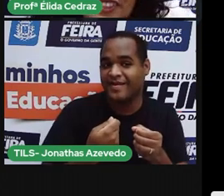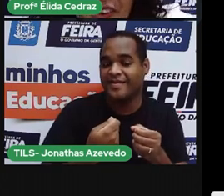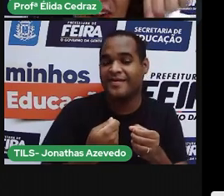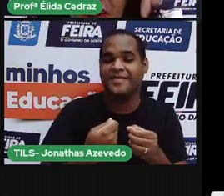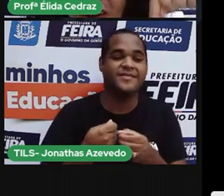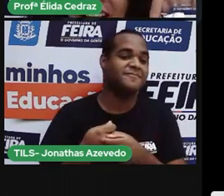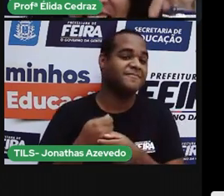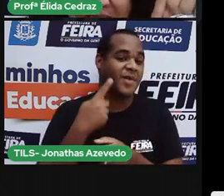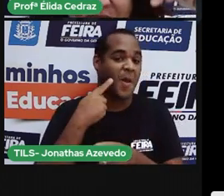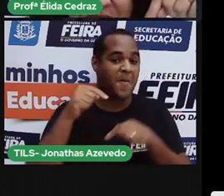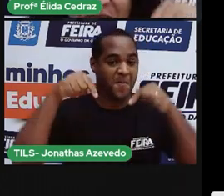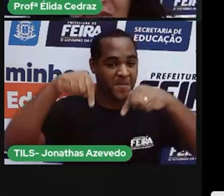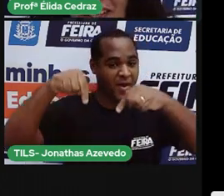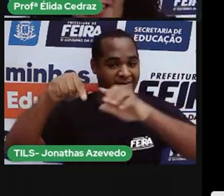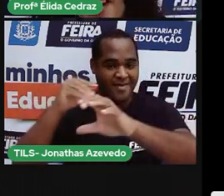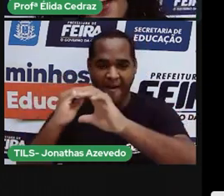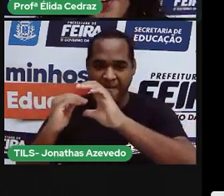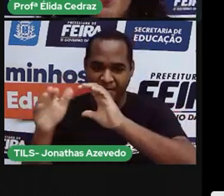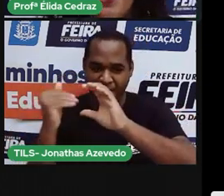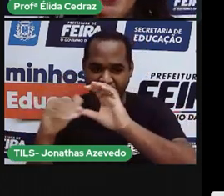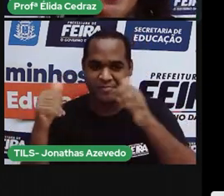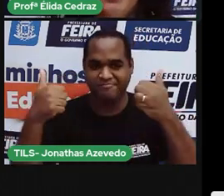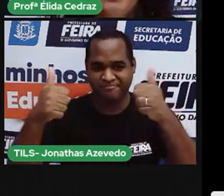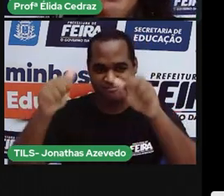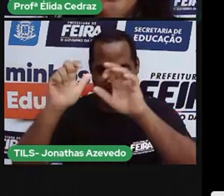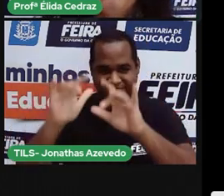Isso. Coloca aí nos comentários. comentários.